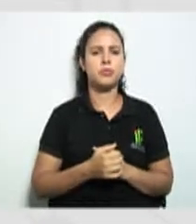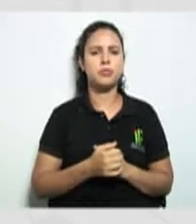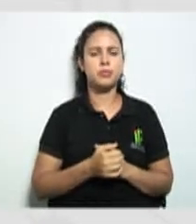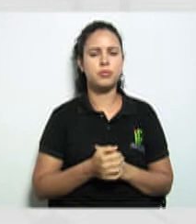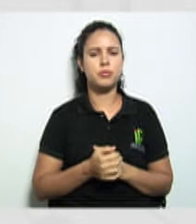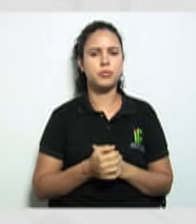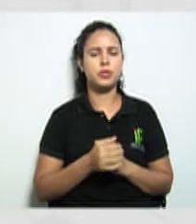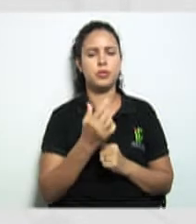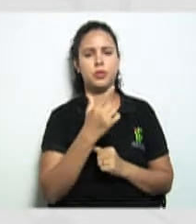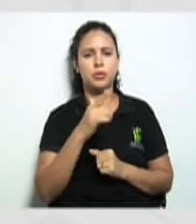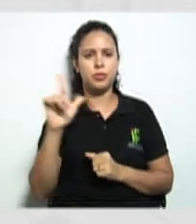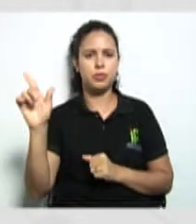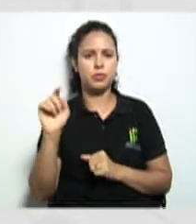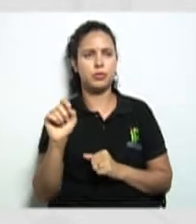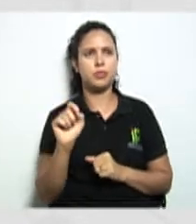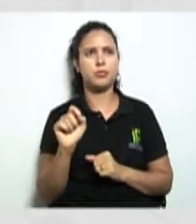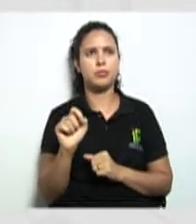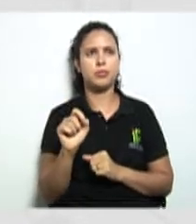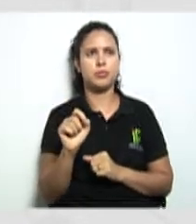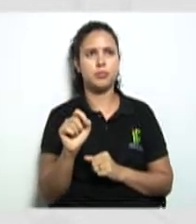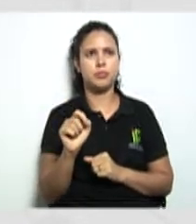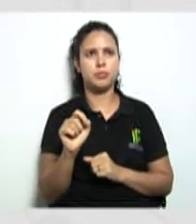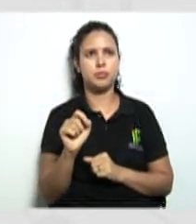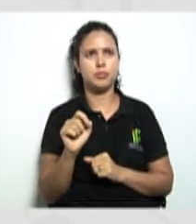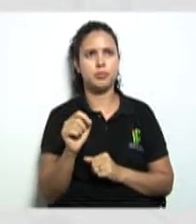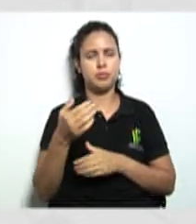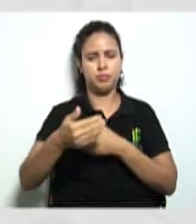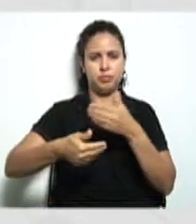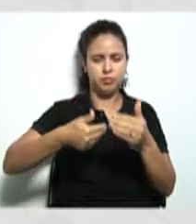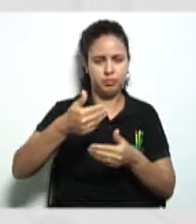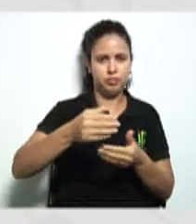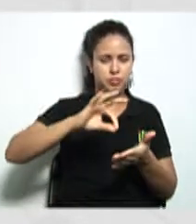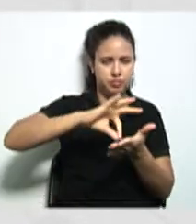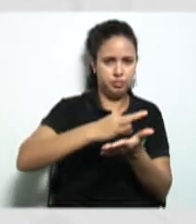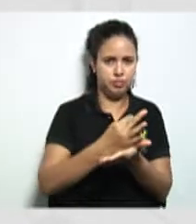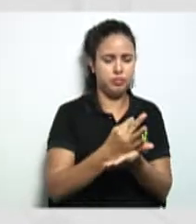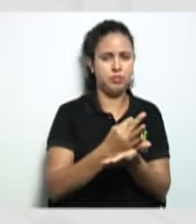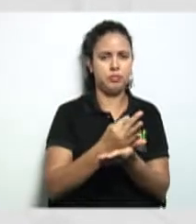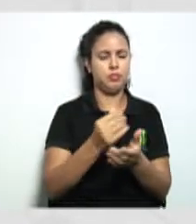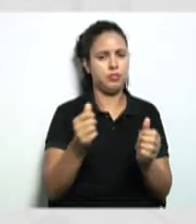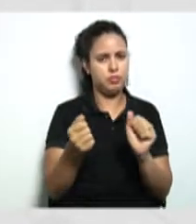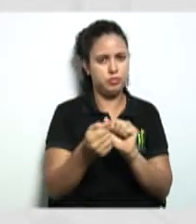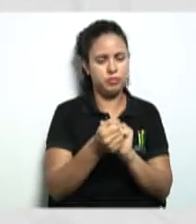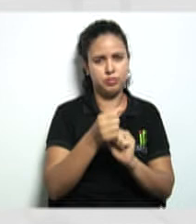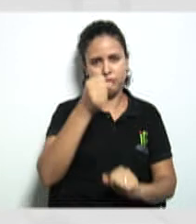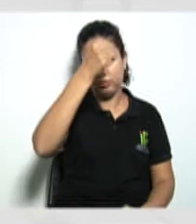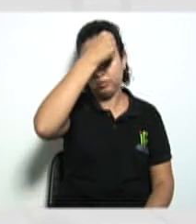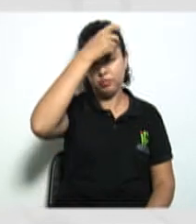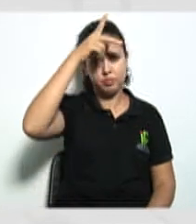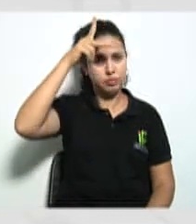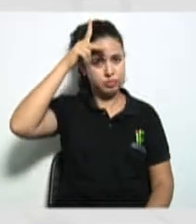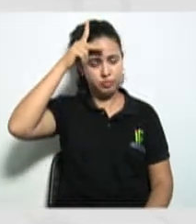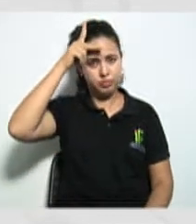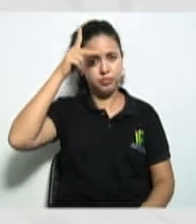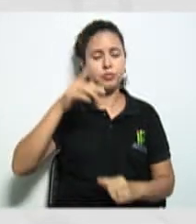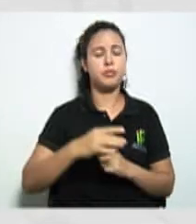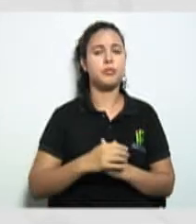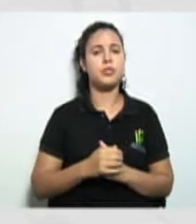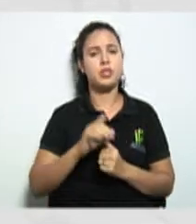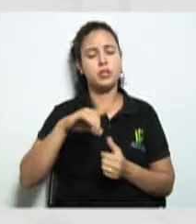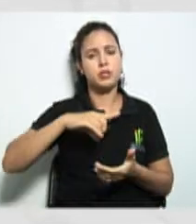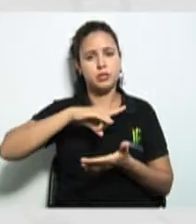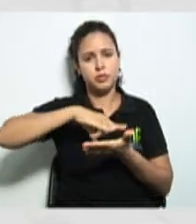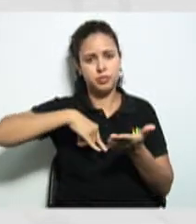e outro ponto aqui agora o procedimento de inscrição junto a prefeitura né então todas essas aqui são as